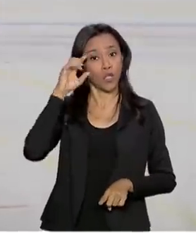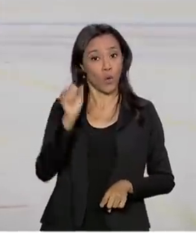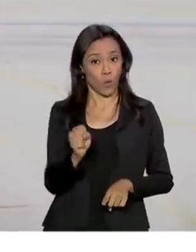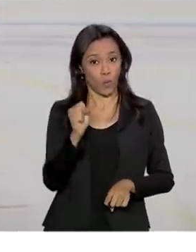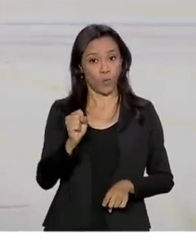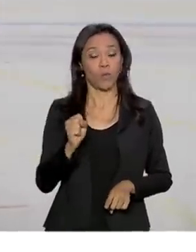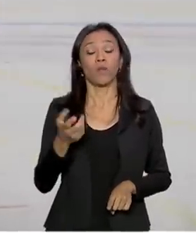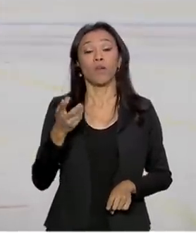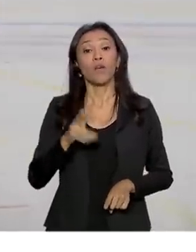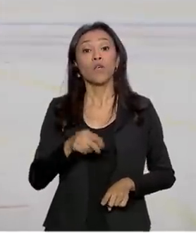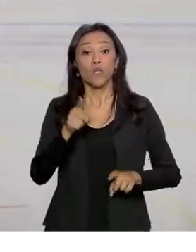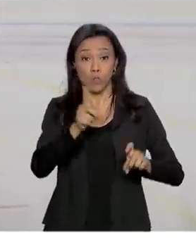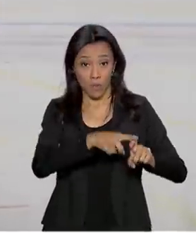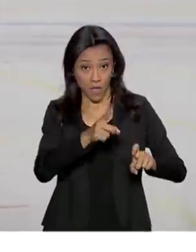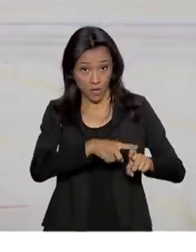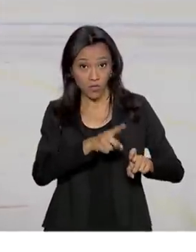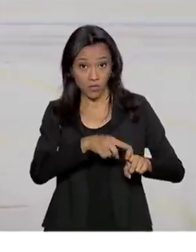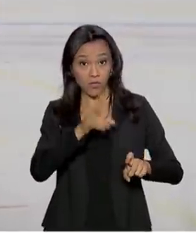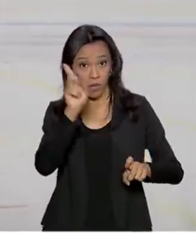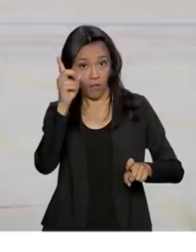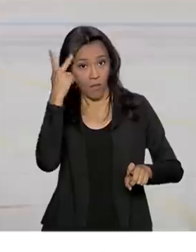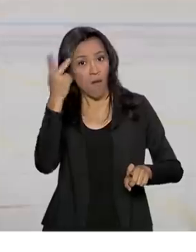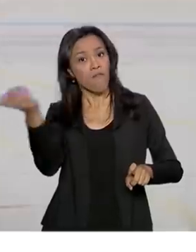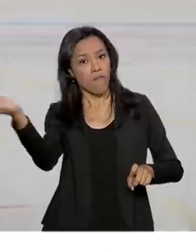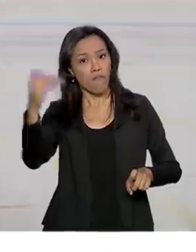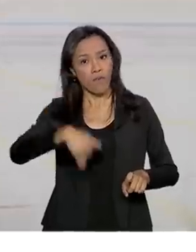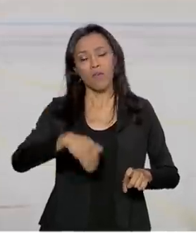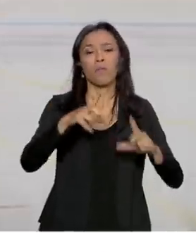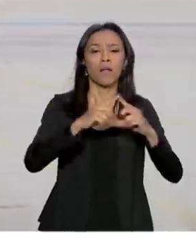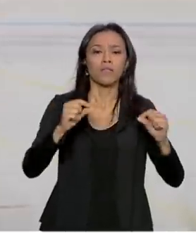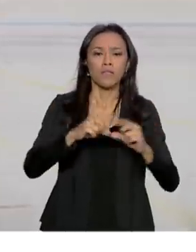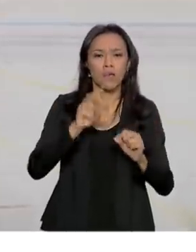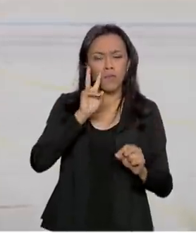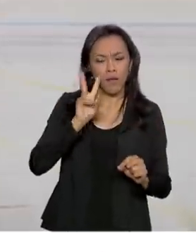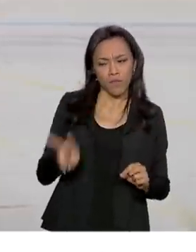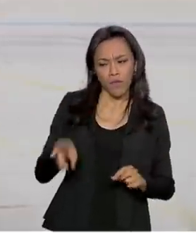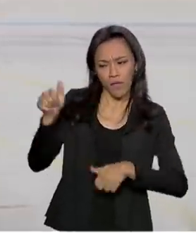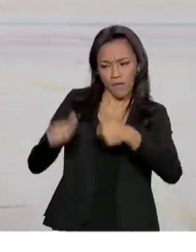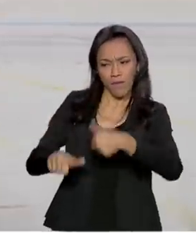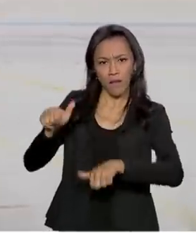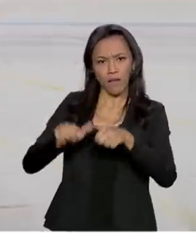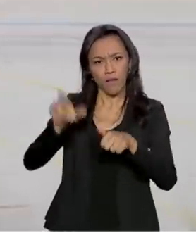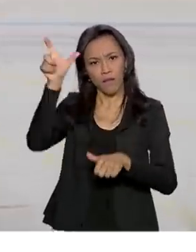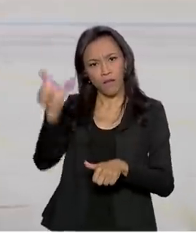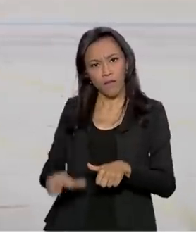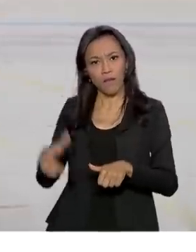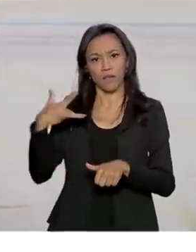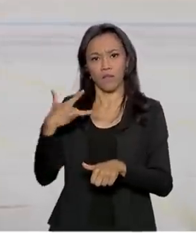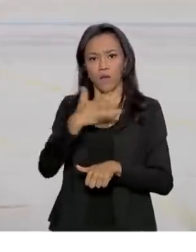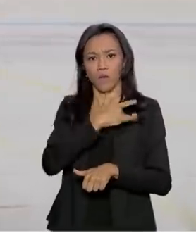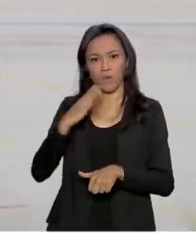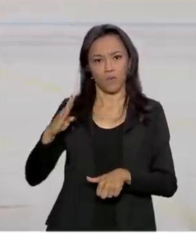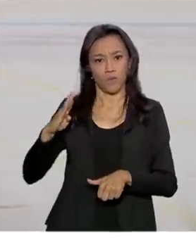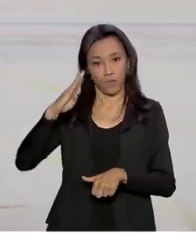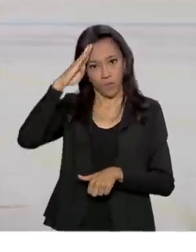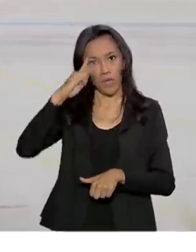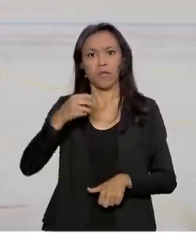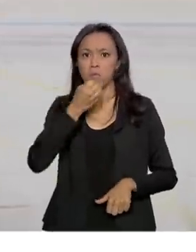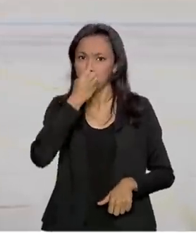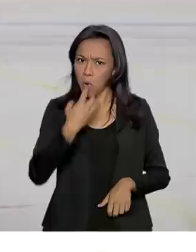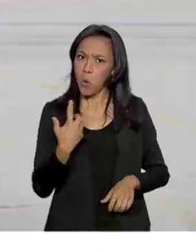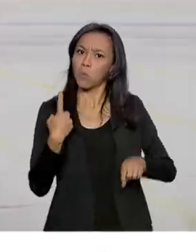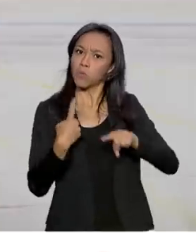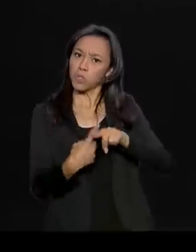operaram vão vir à Brasília para avaliar as condições físicas do presidente. E as notícias são bem positivas, viu Renata?